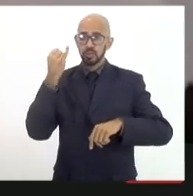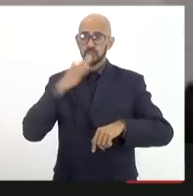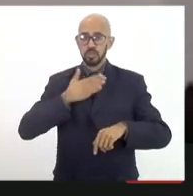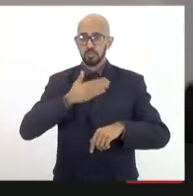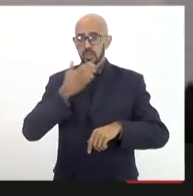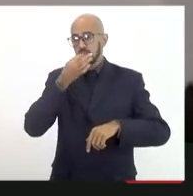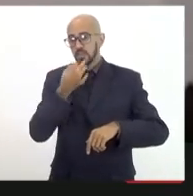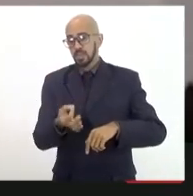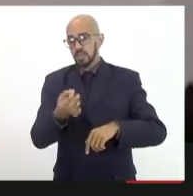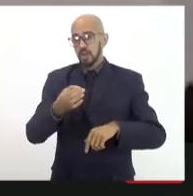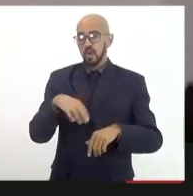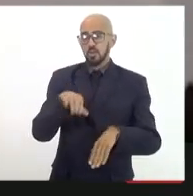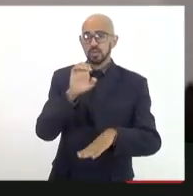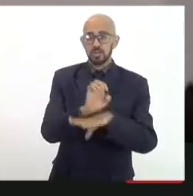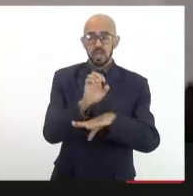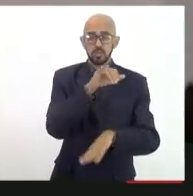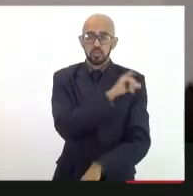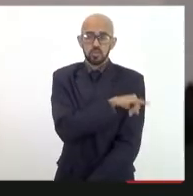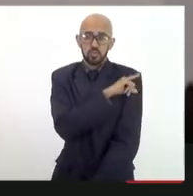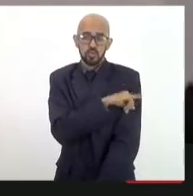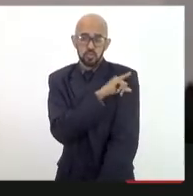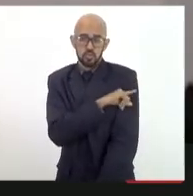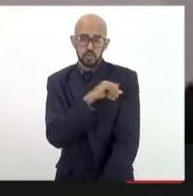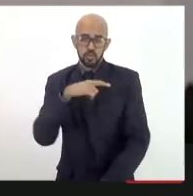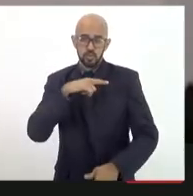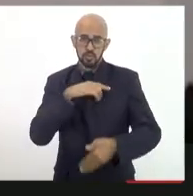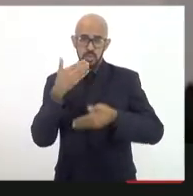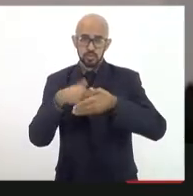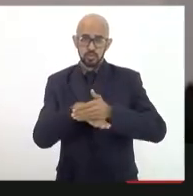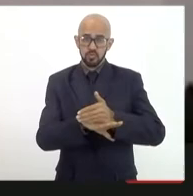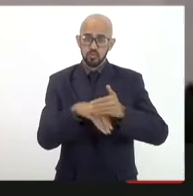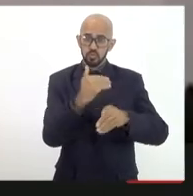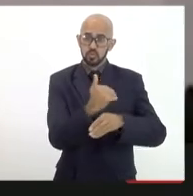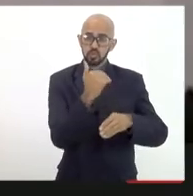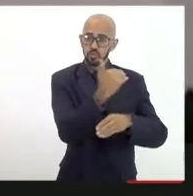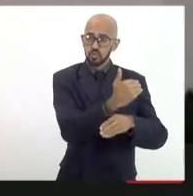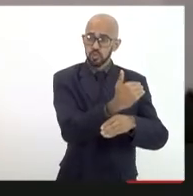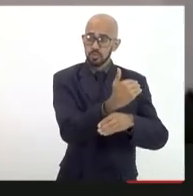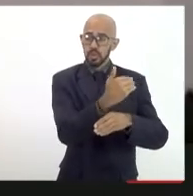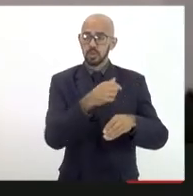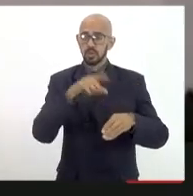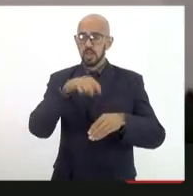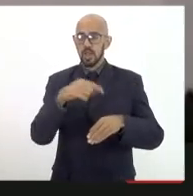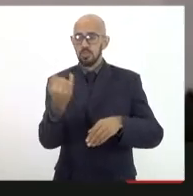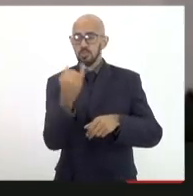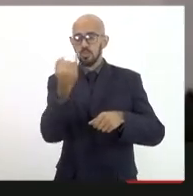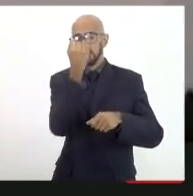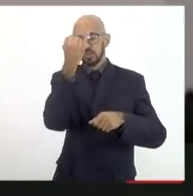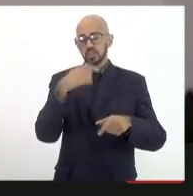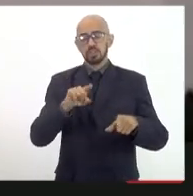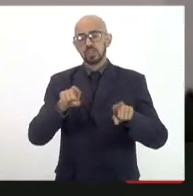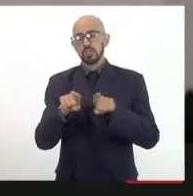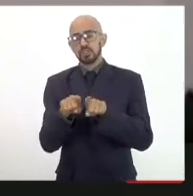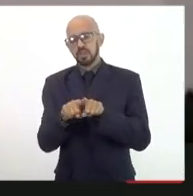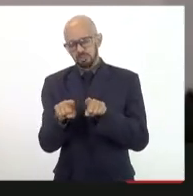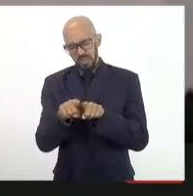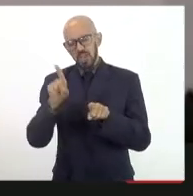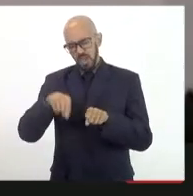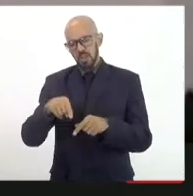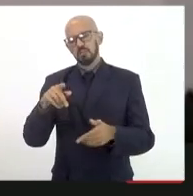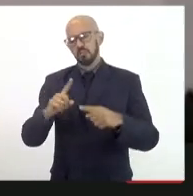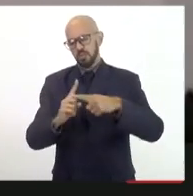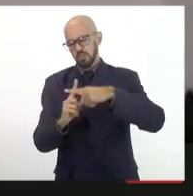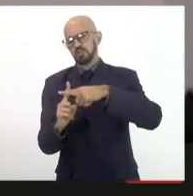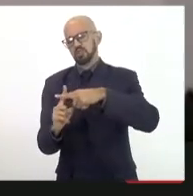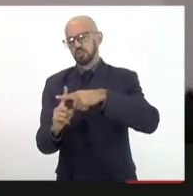Janeiro ter o seu Fundo Soberano e a Assembleia já ter aprovado a sua emenda constitucional é algo muito positivo também.